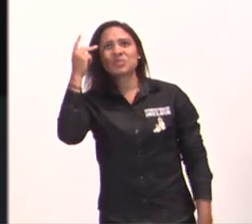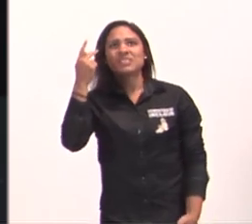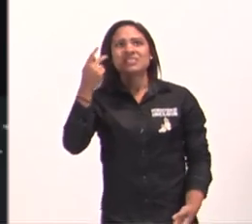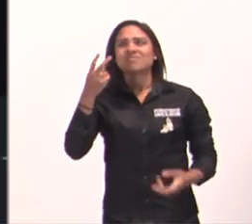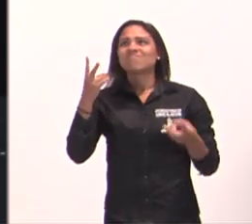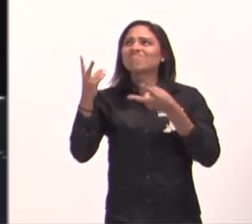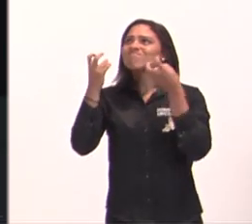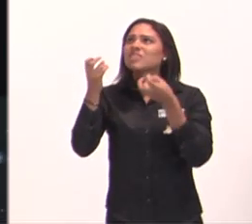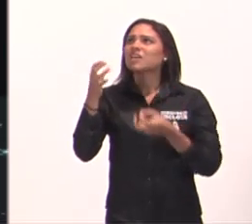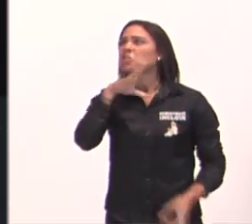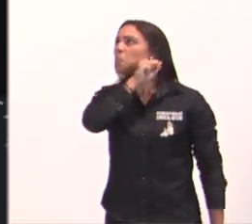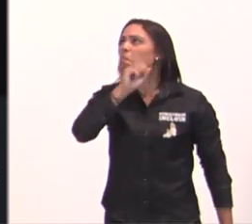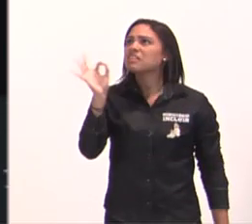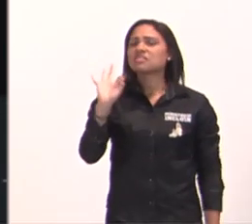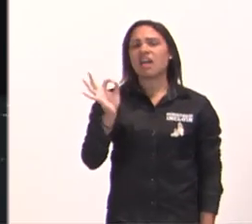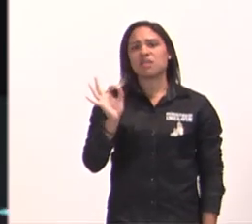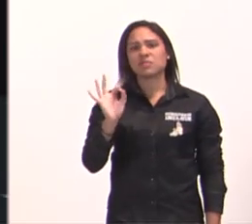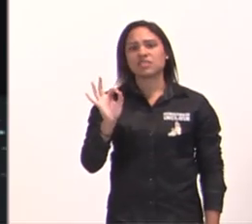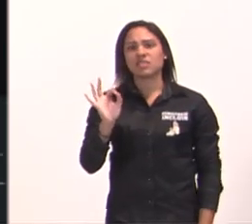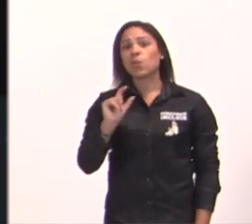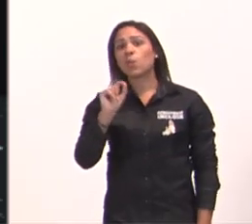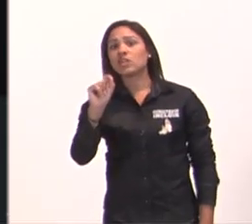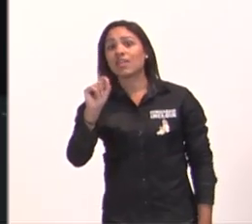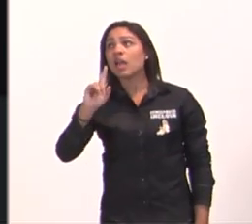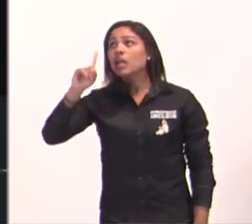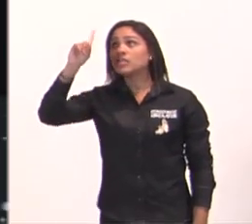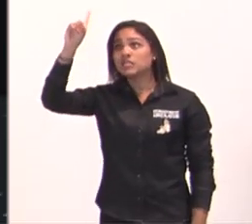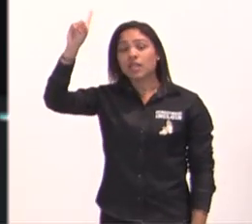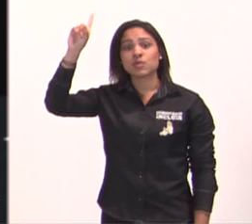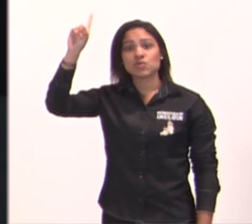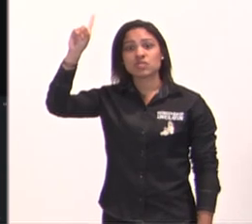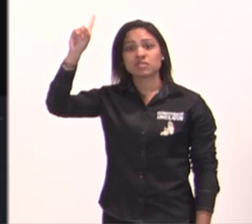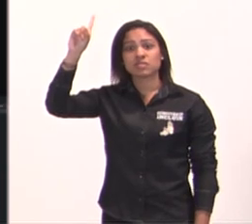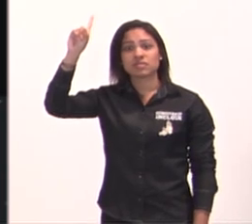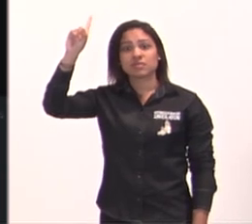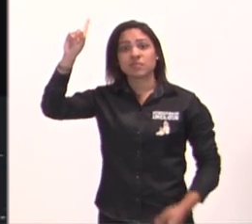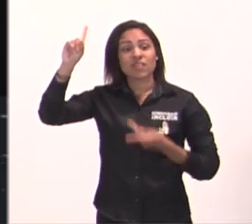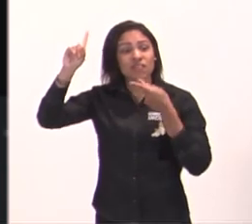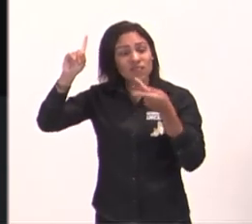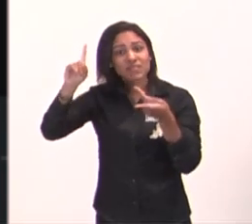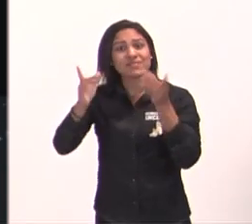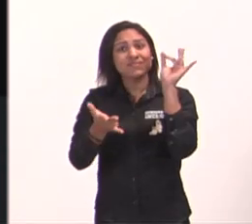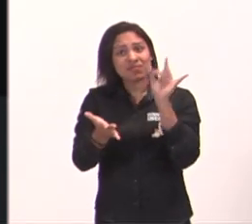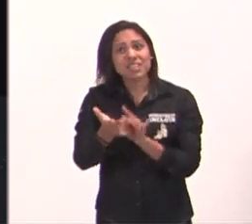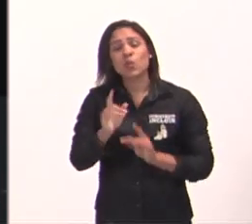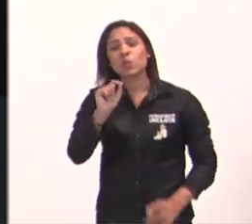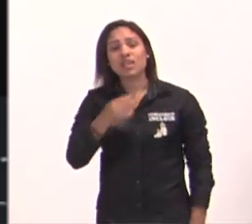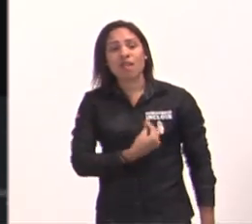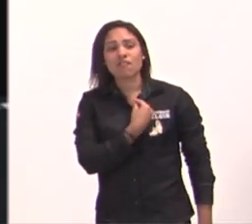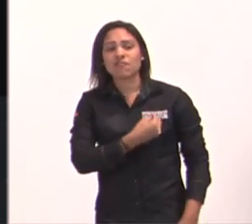muita gente não entende que esse Deus está nos garantindo vida e vida com abundância,